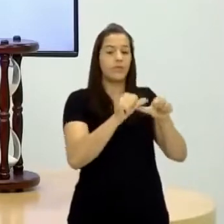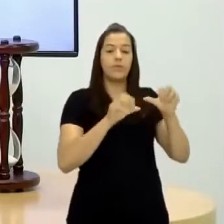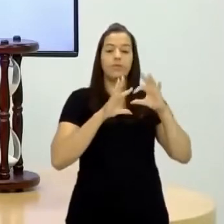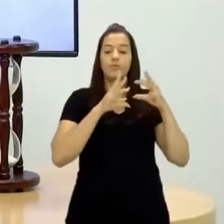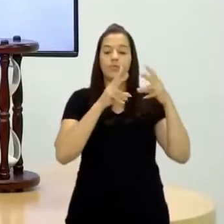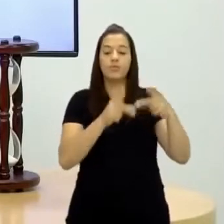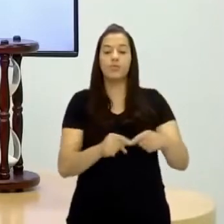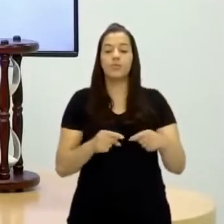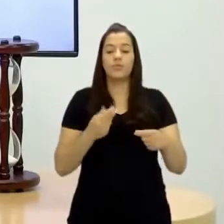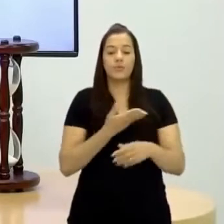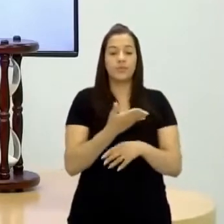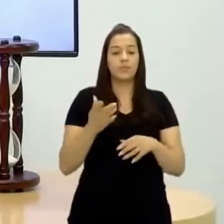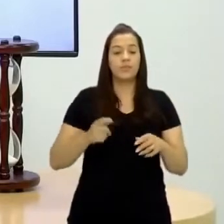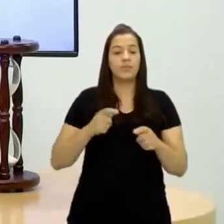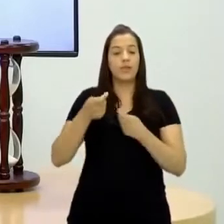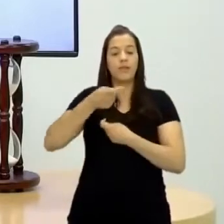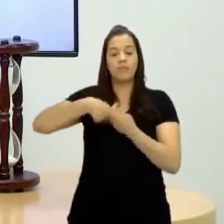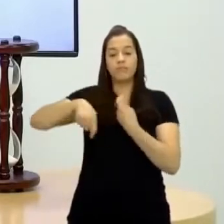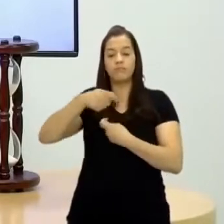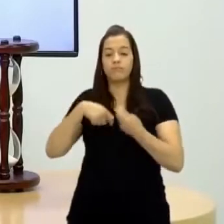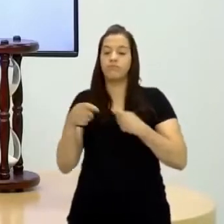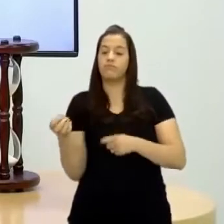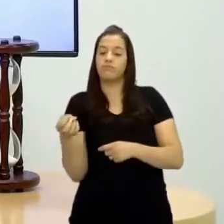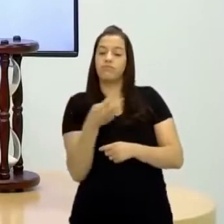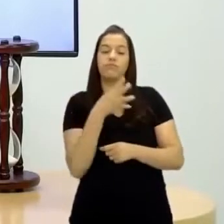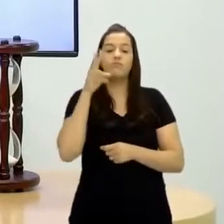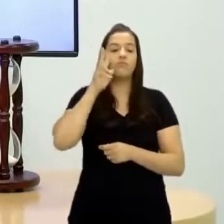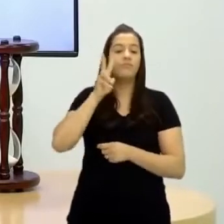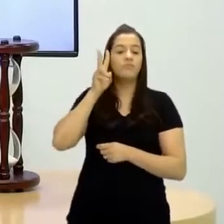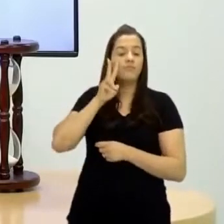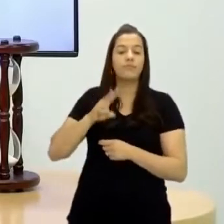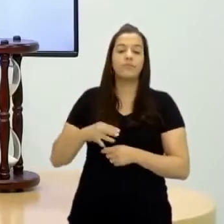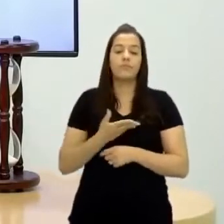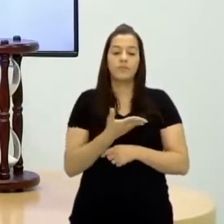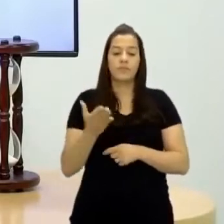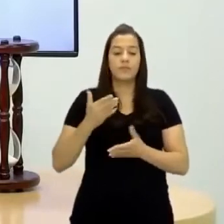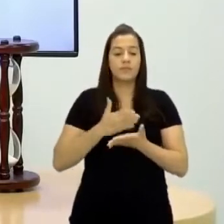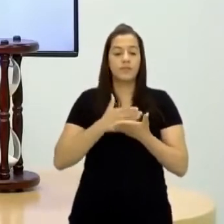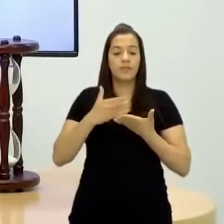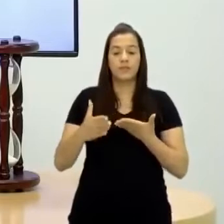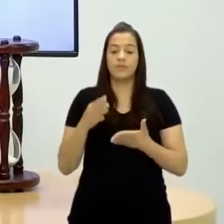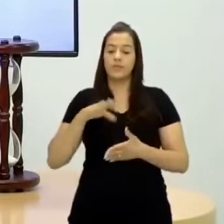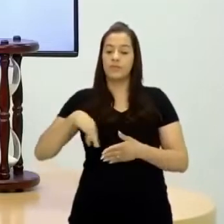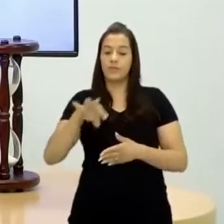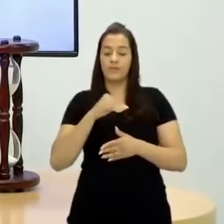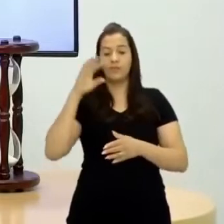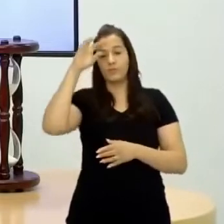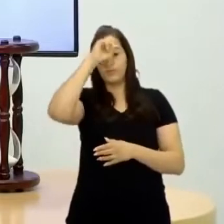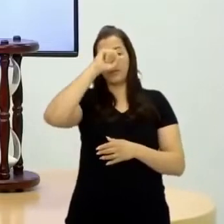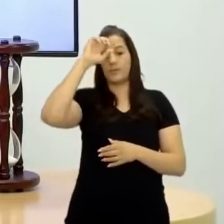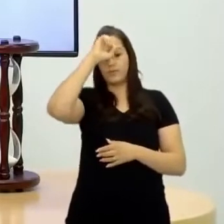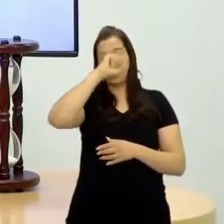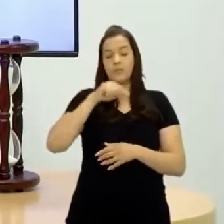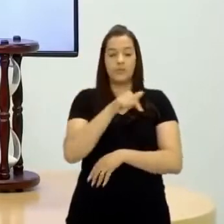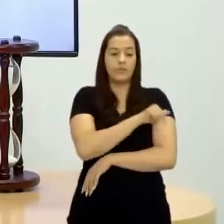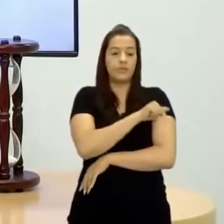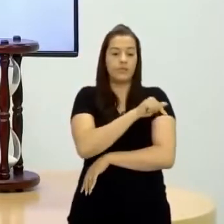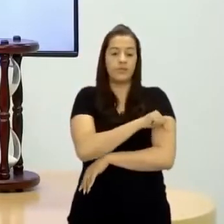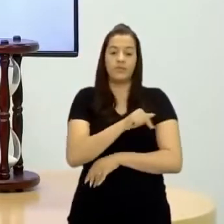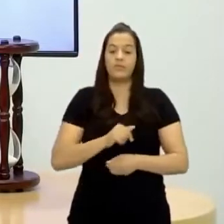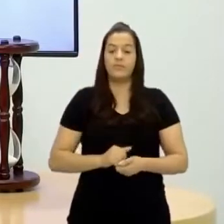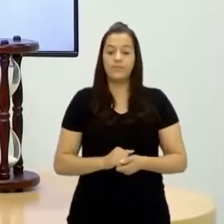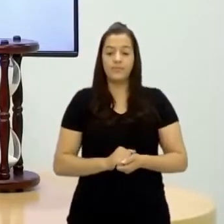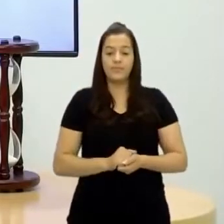sistema aqui, que a gente começa depois com uma nova história, uma nova classe social que vai chamar burguesia, que vocês vão aprender no sétimo ano.